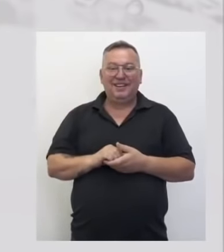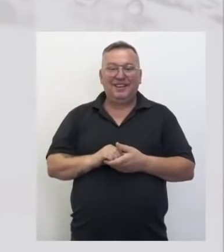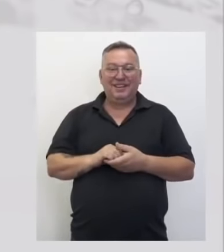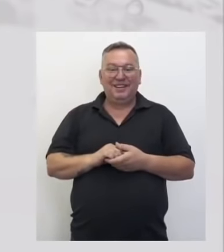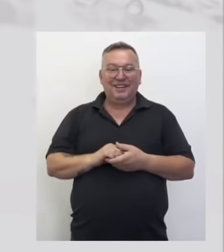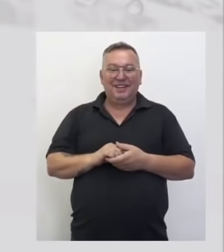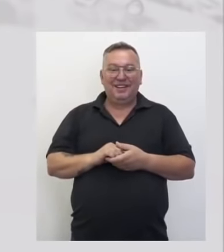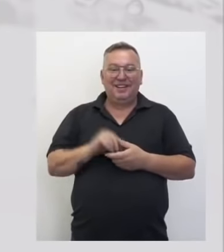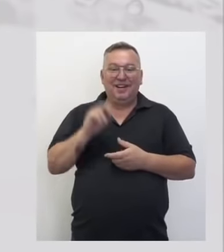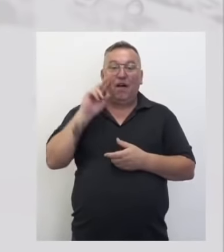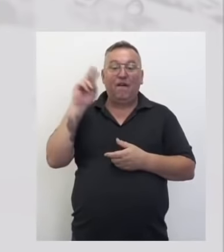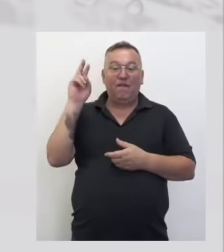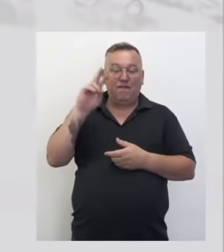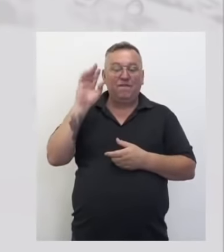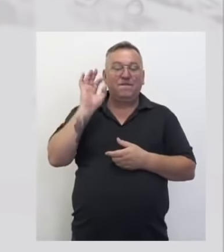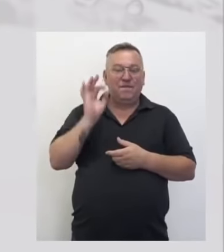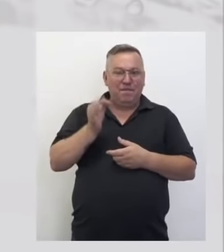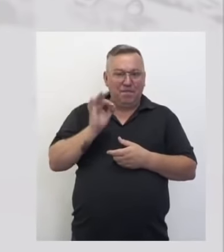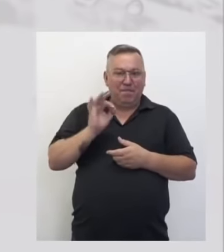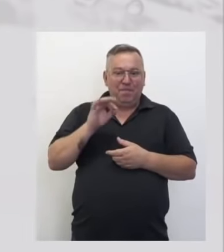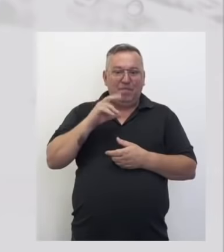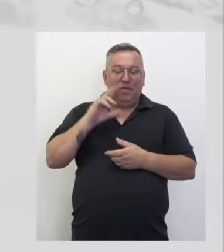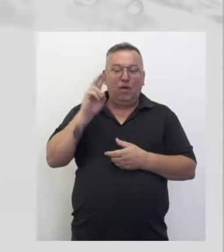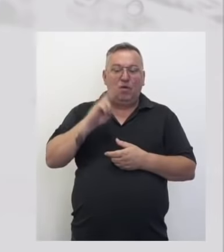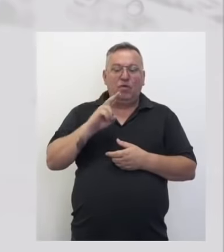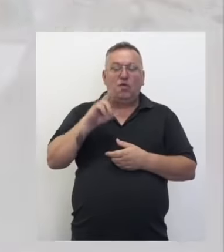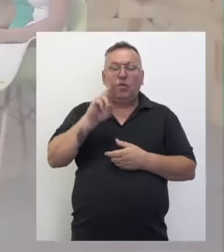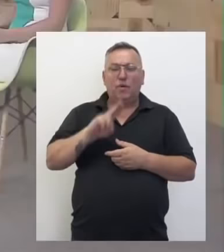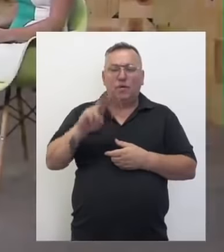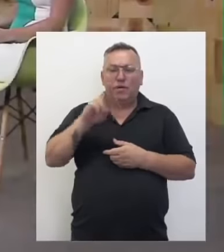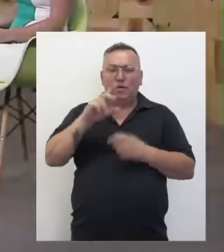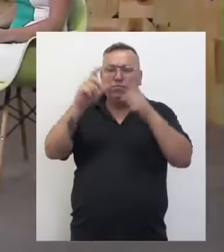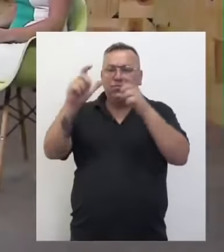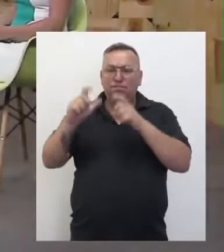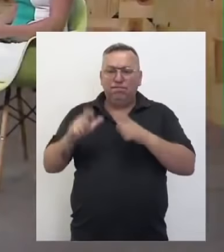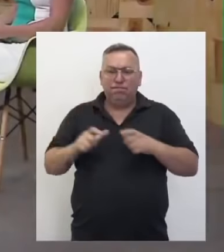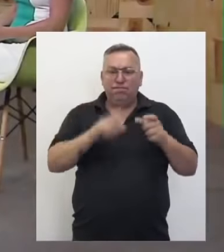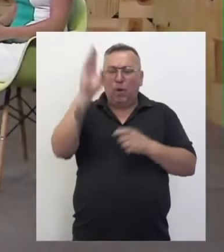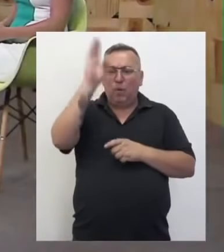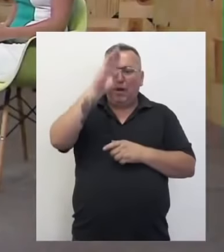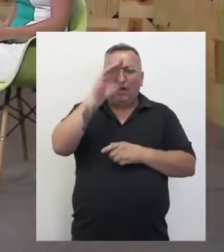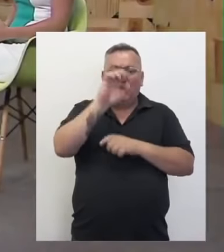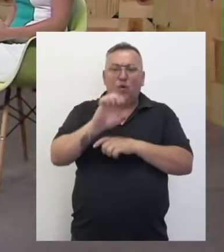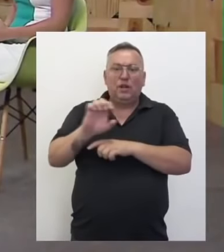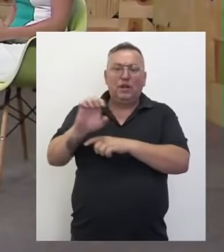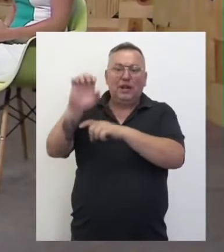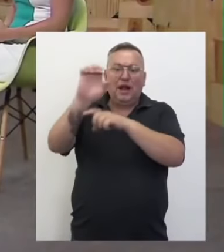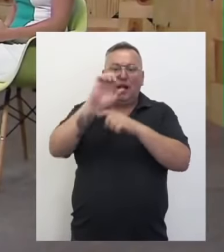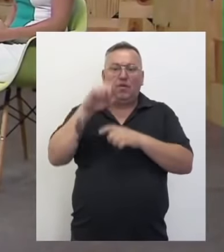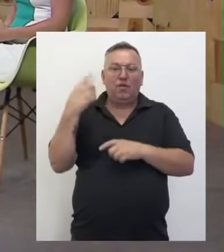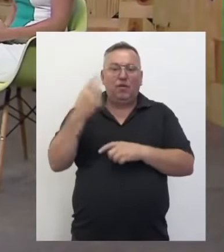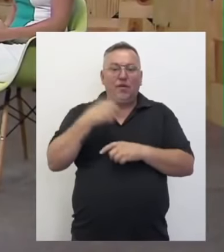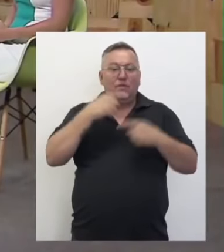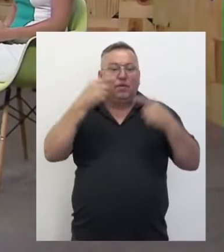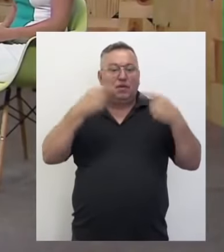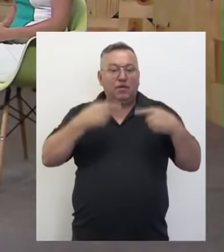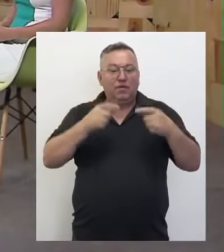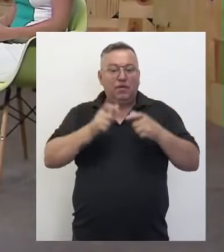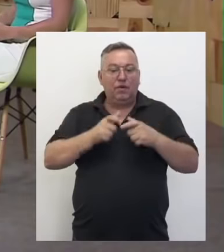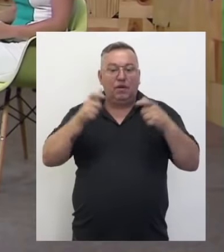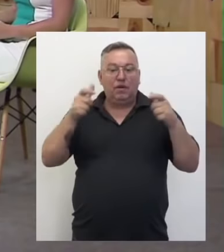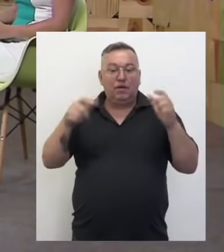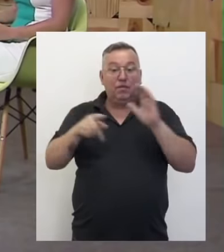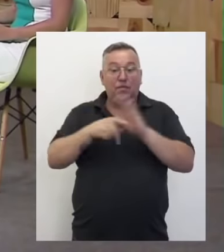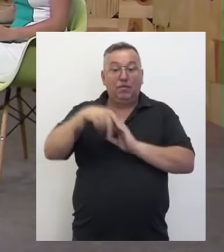gente. Exatamente. Isso se deu em função da ocupação mesmo do território brasileiro. Então, nós temos esse desafio grande na região